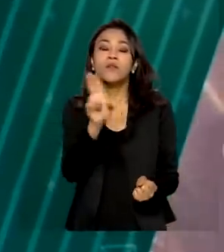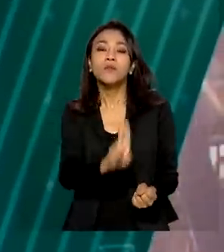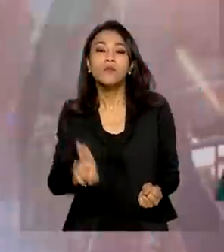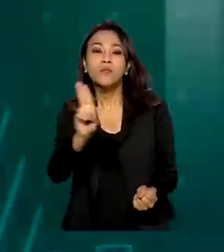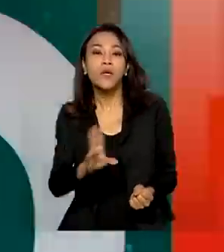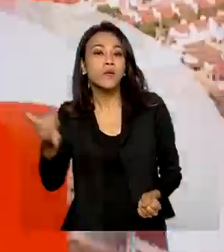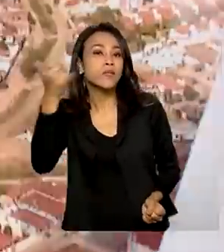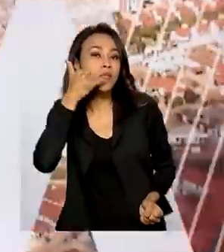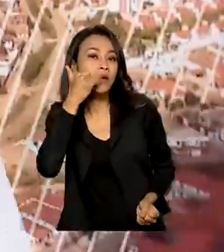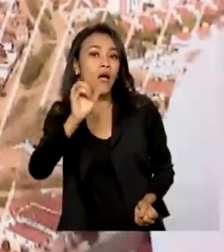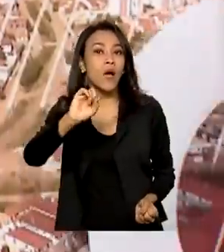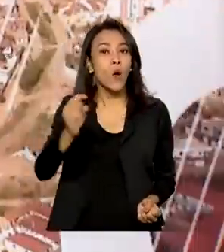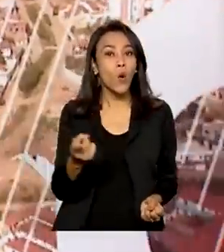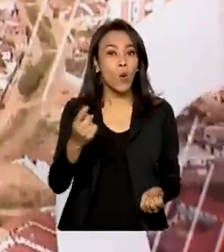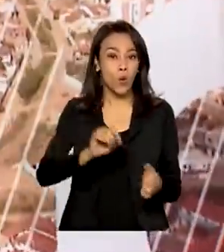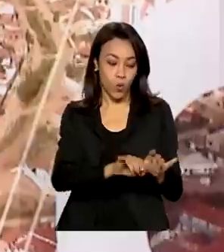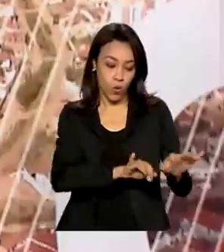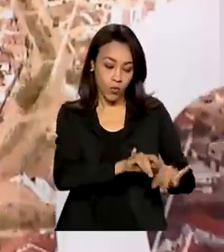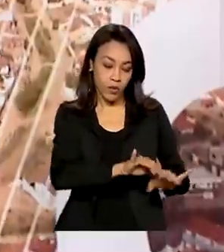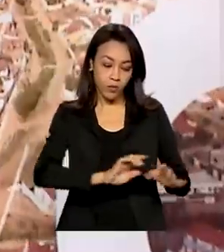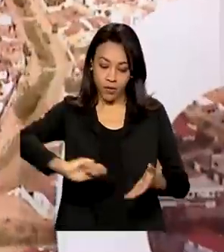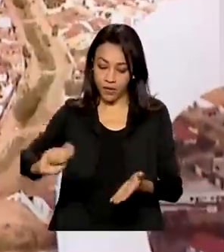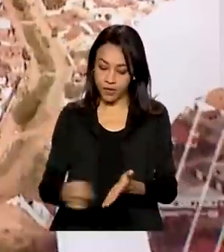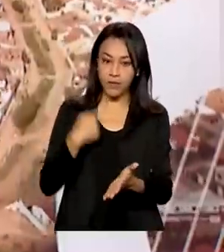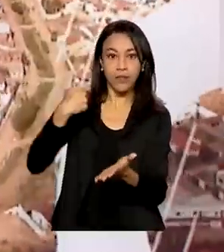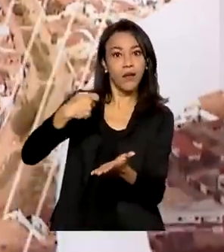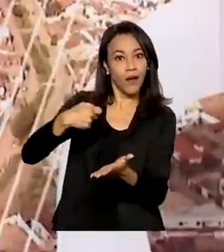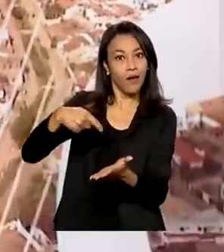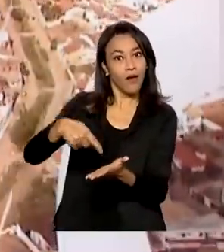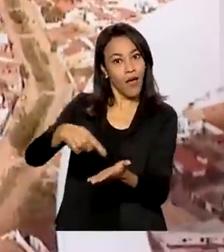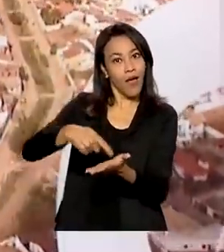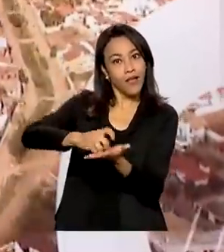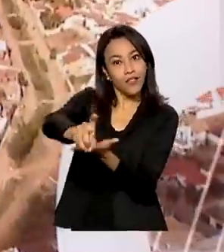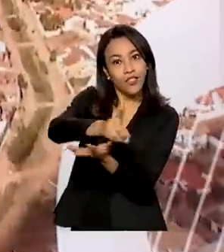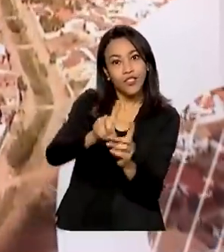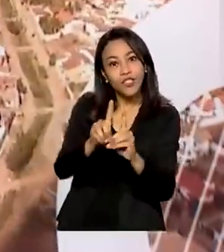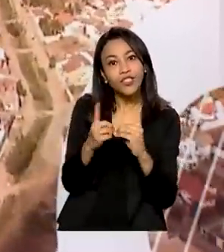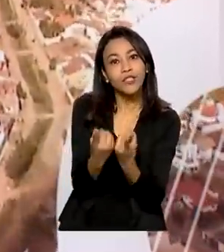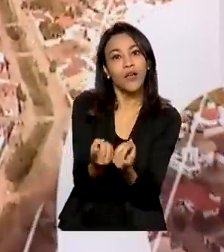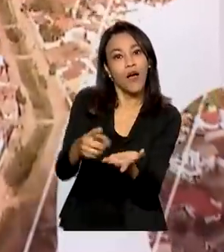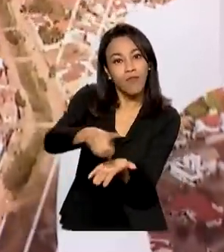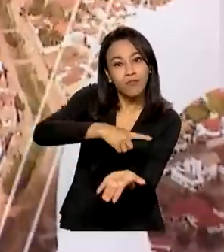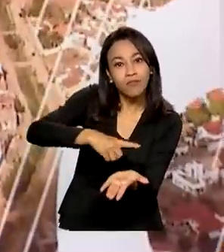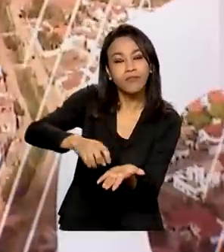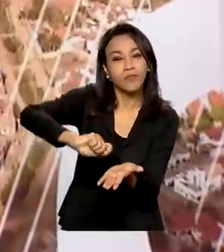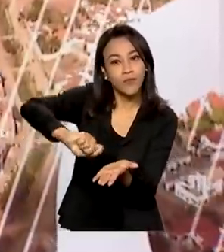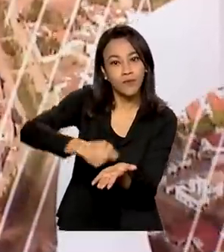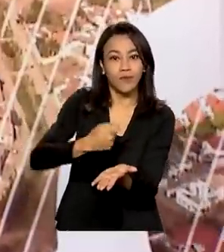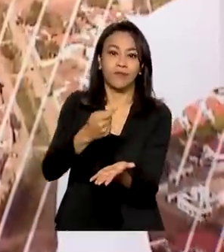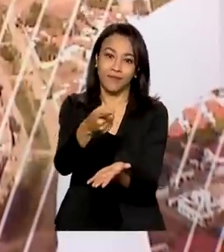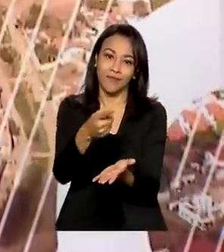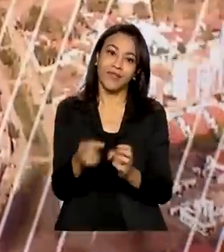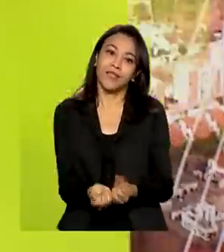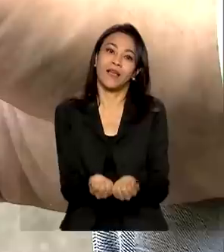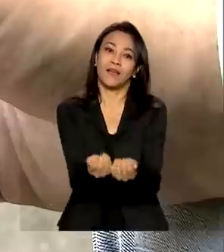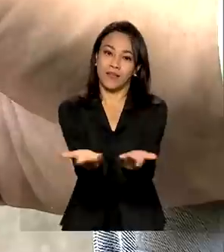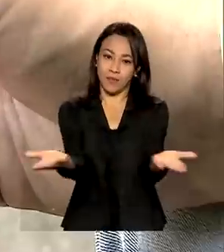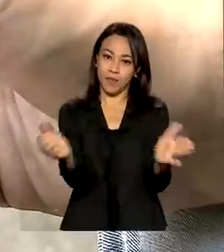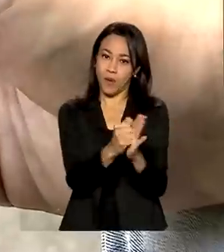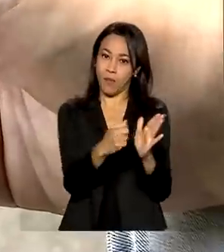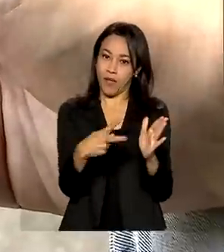computador para assinar documentos. É a assinatura digital disponibilizada de graça pelo site ou pelo aplicativo gov.br.